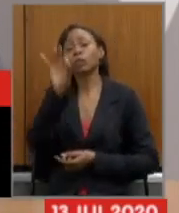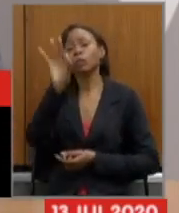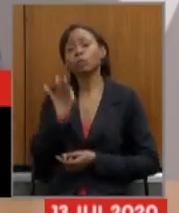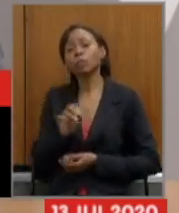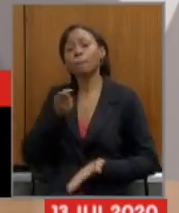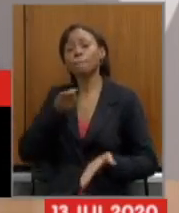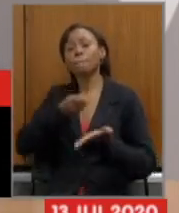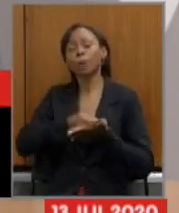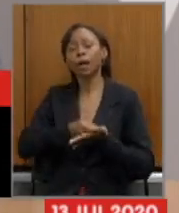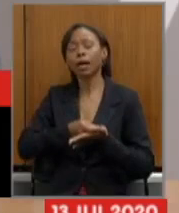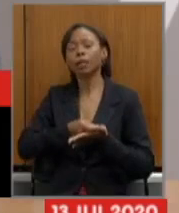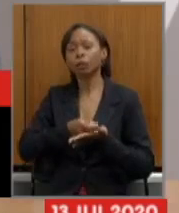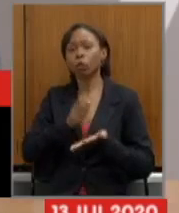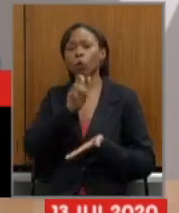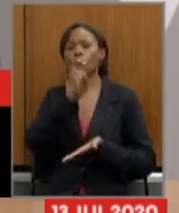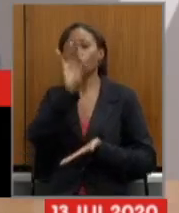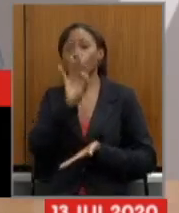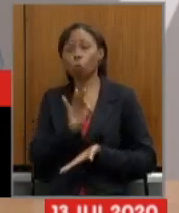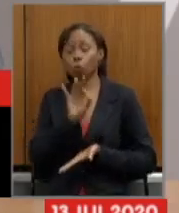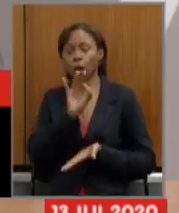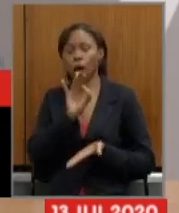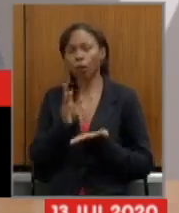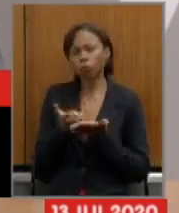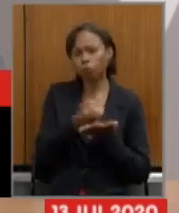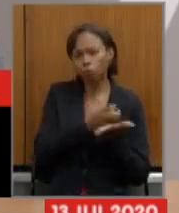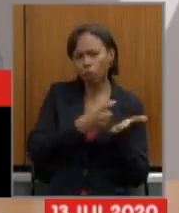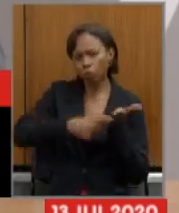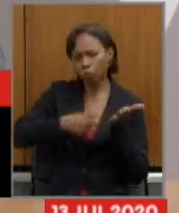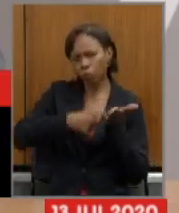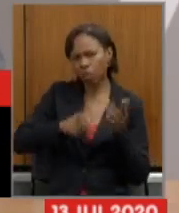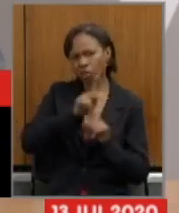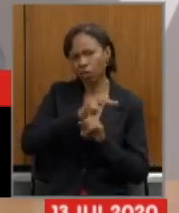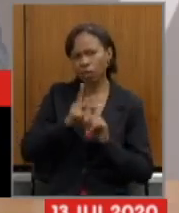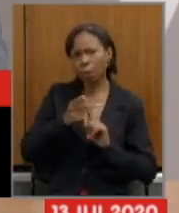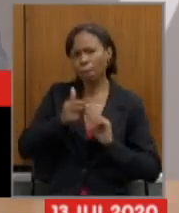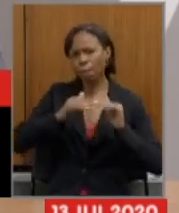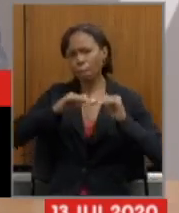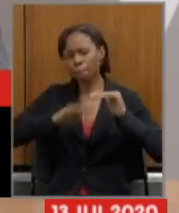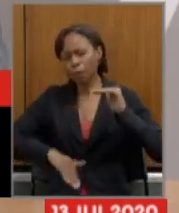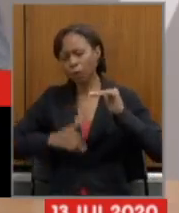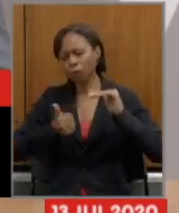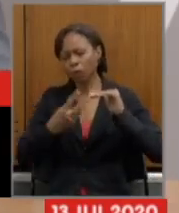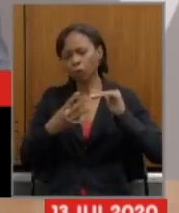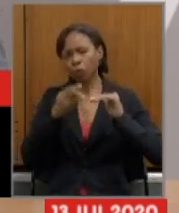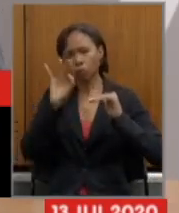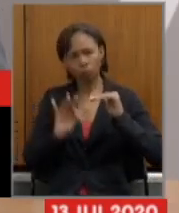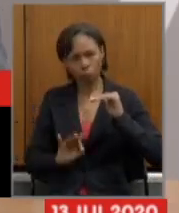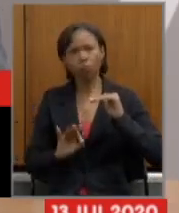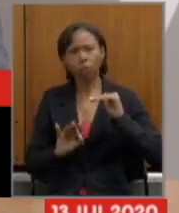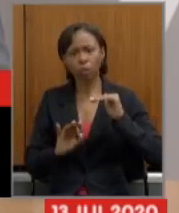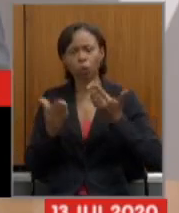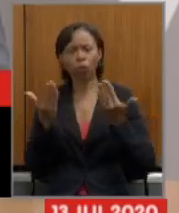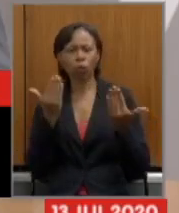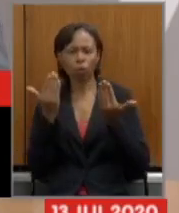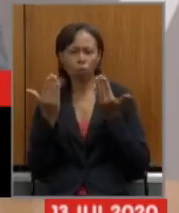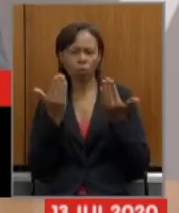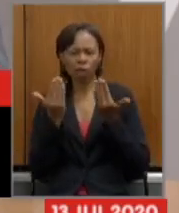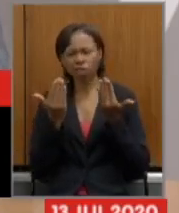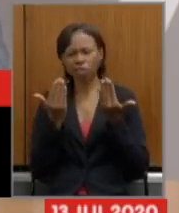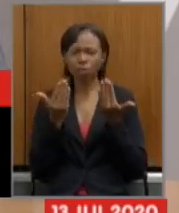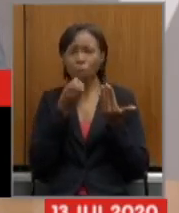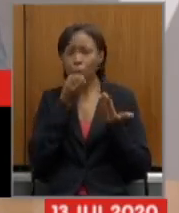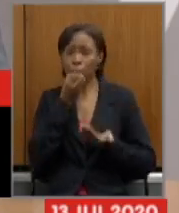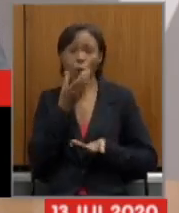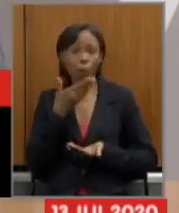alíquota de contribuição previdenciária menor do que os 14% ou seja em termos comparativos é mais